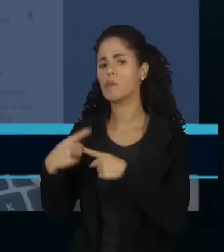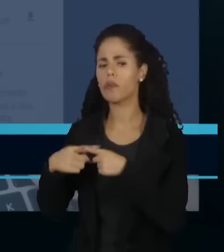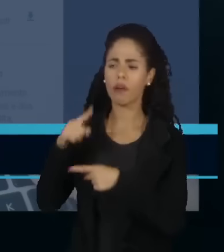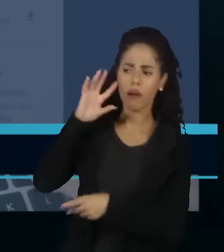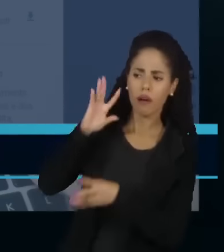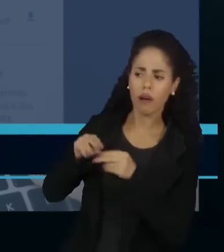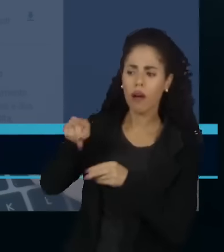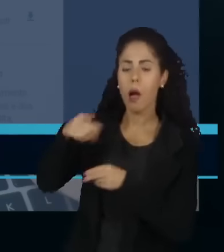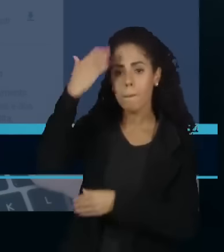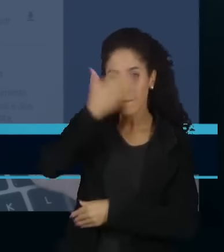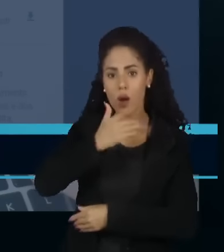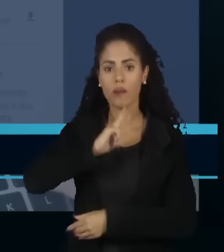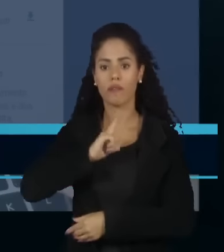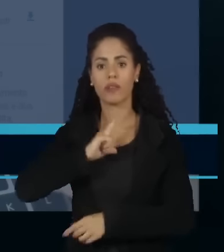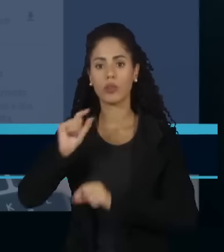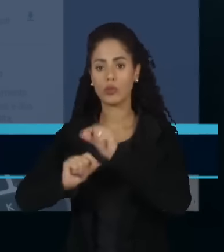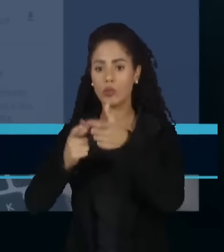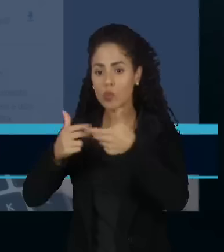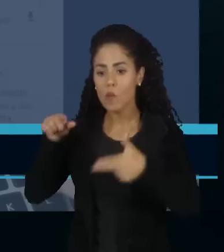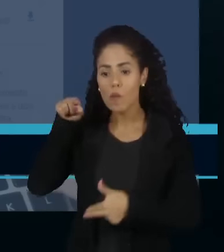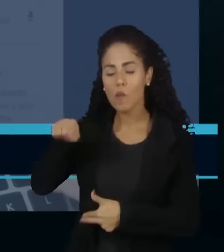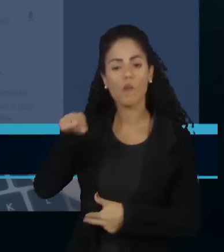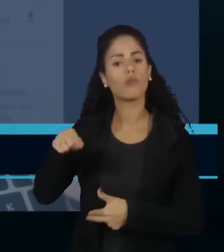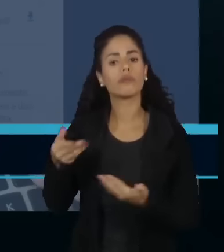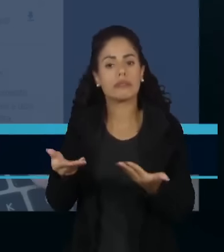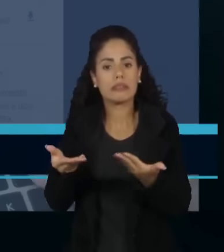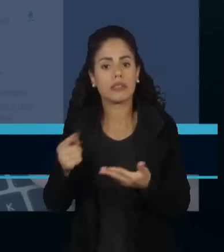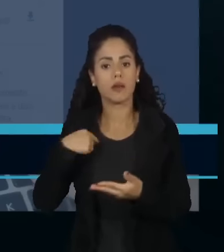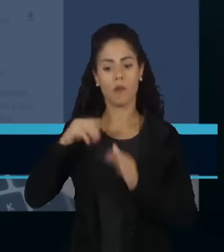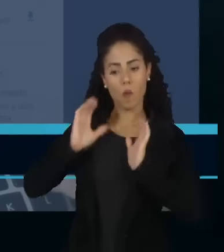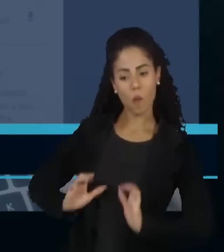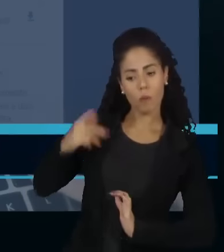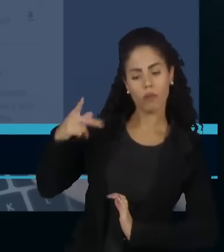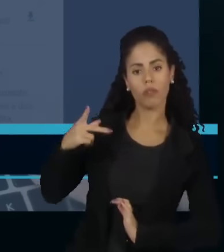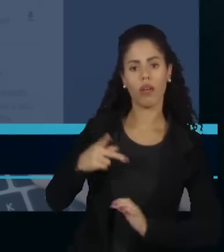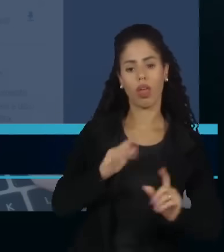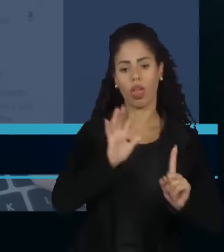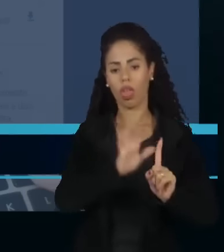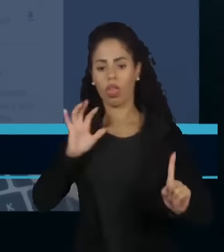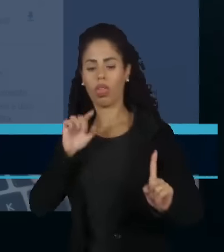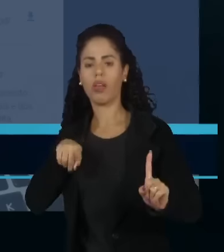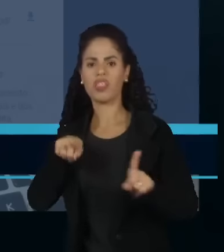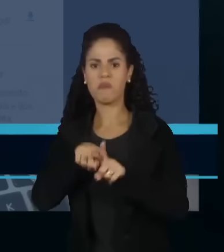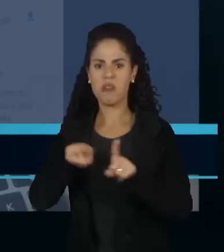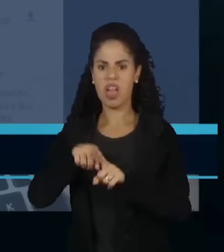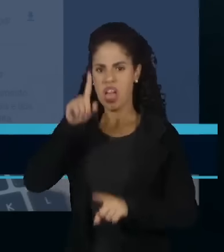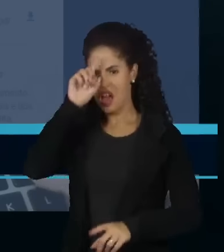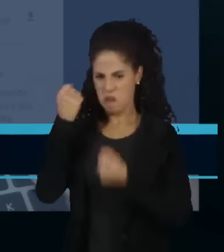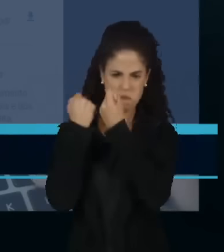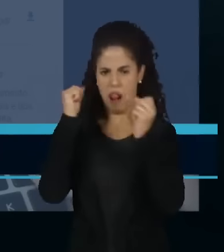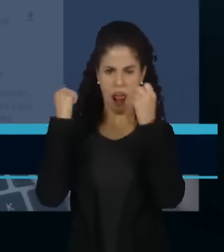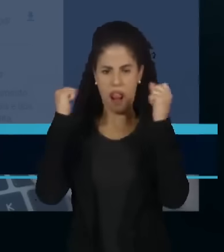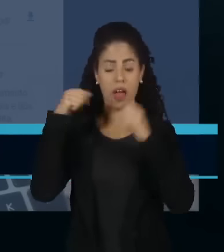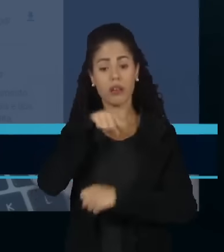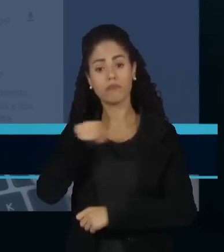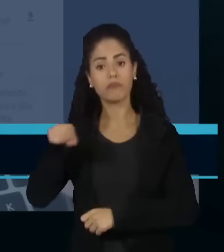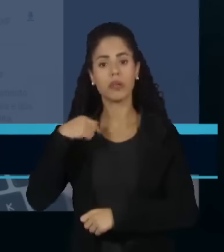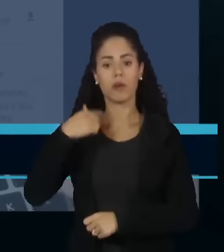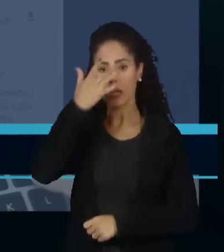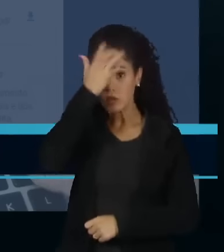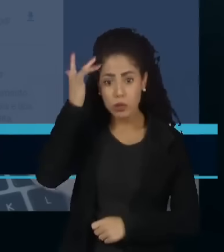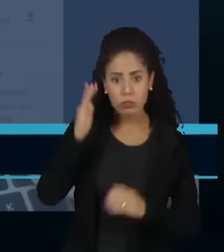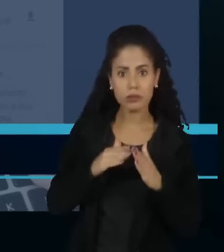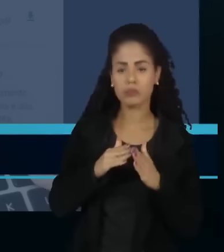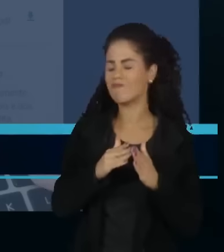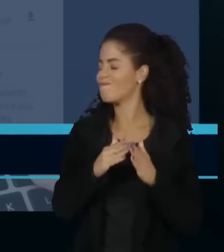que havia prova irrefutável acerca da conduta antissocial e agressiva e que os condôminos não mais